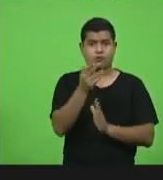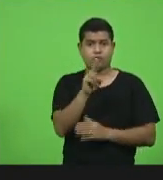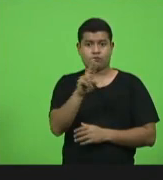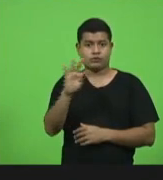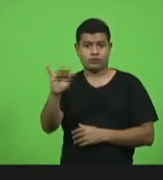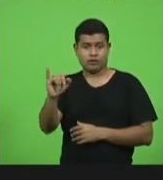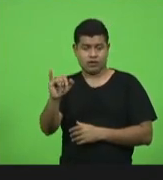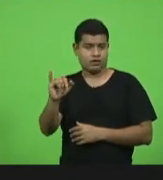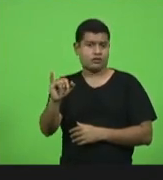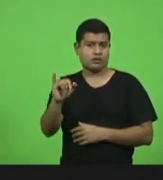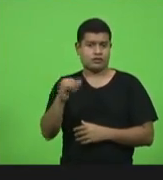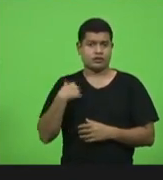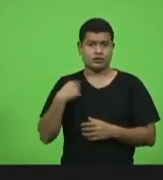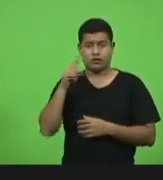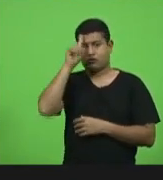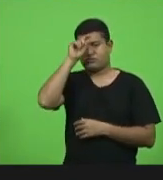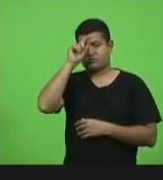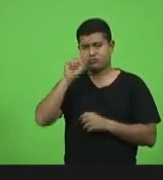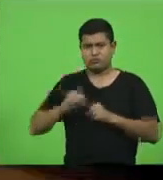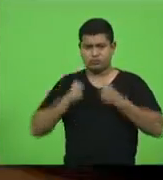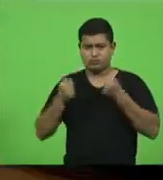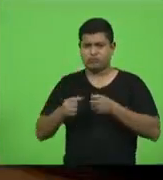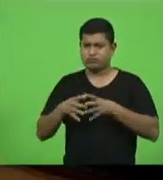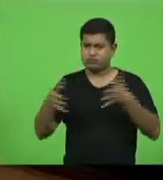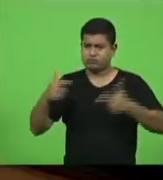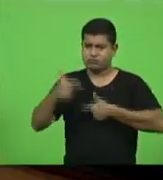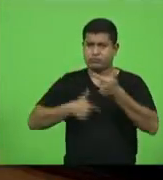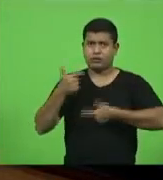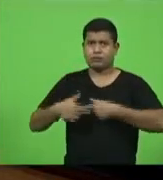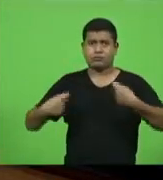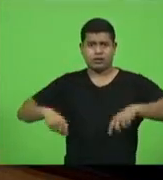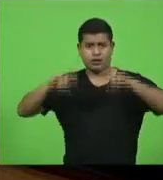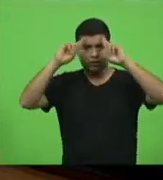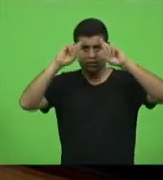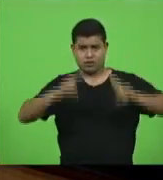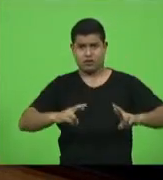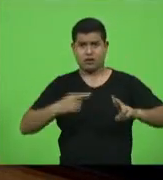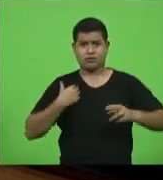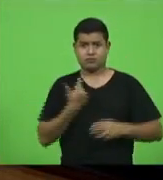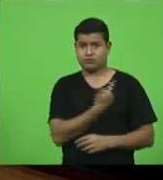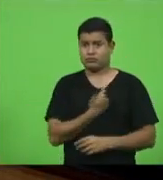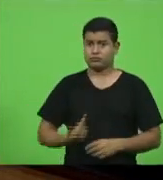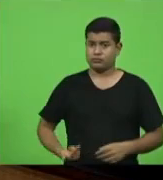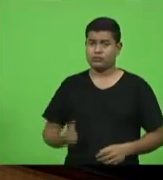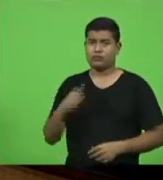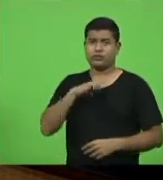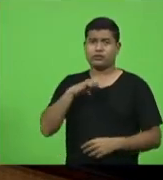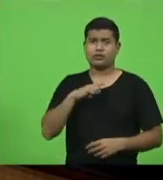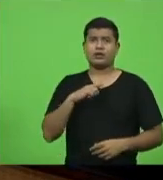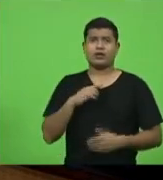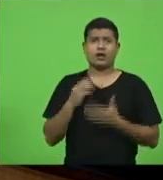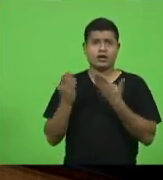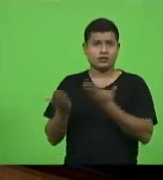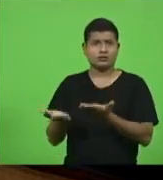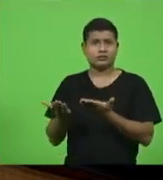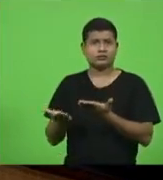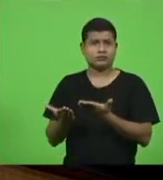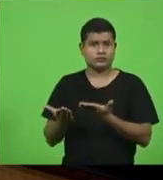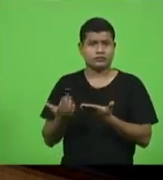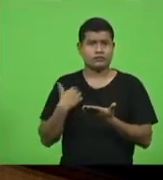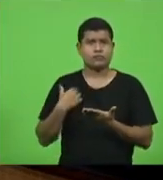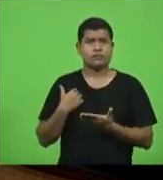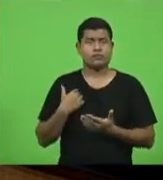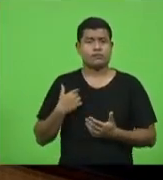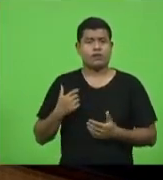nossos hospitais tem feito um grande trabalho merece o respeito governador tem feito a sua parte a pandemia tomou proporções